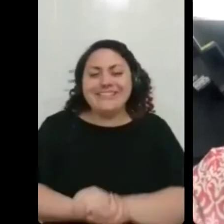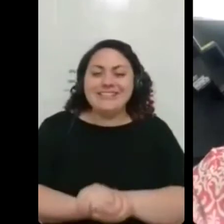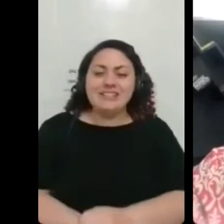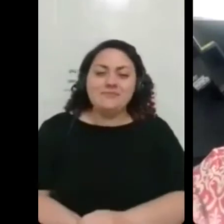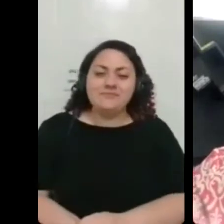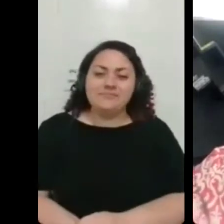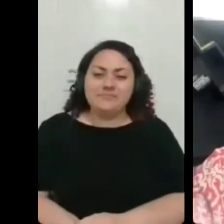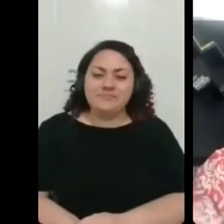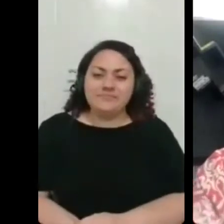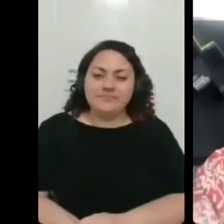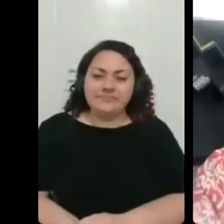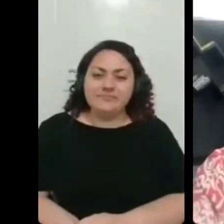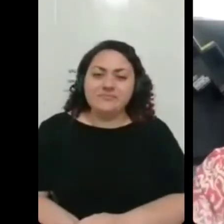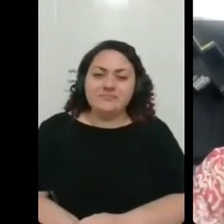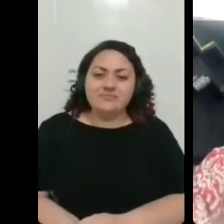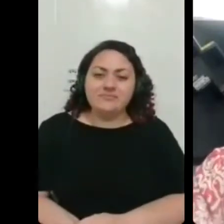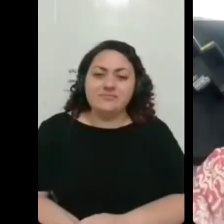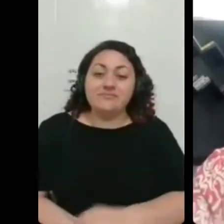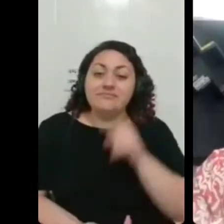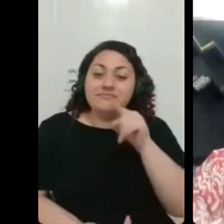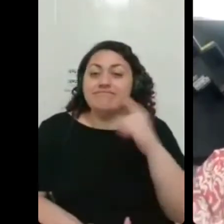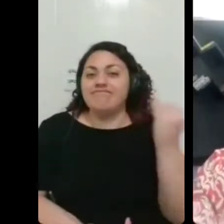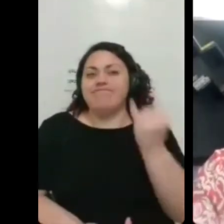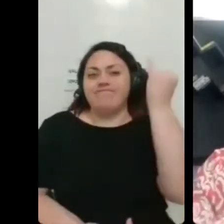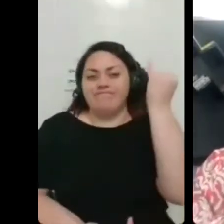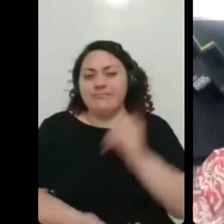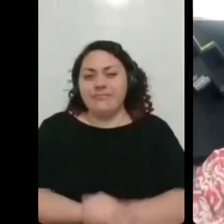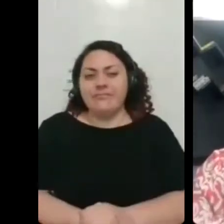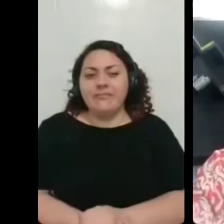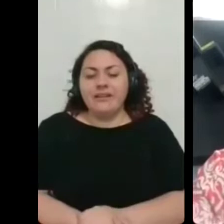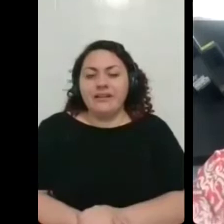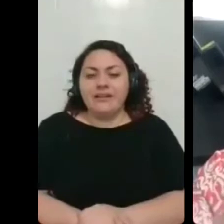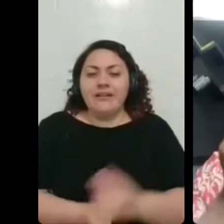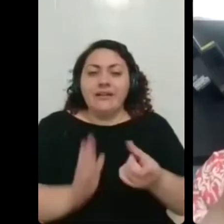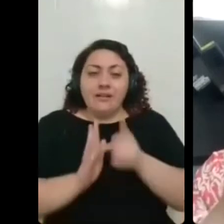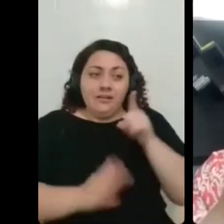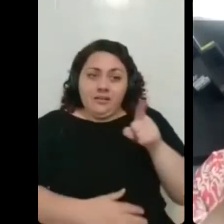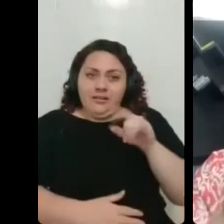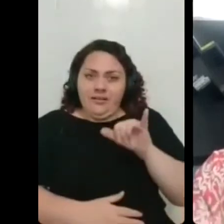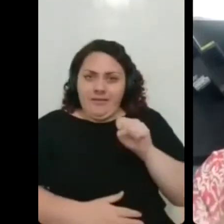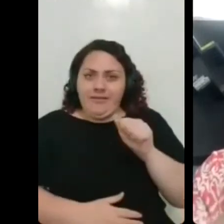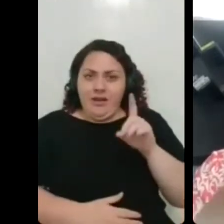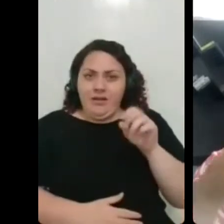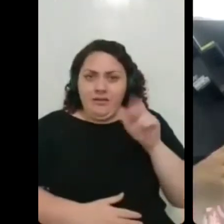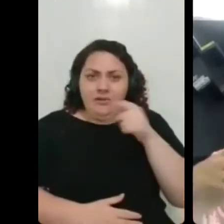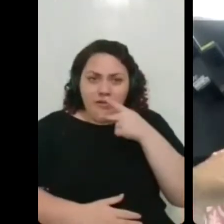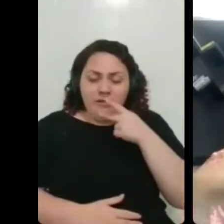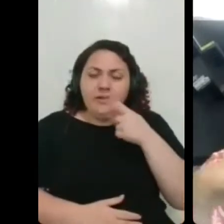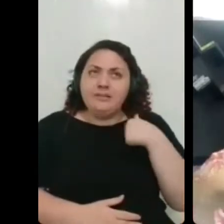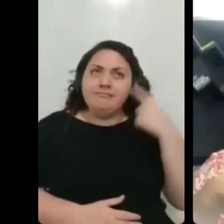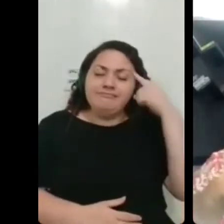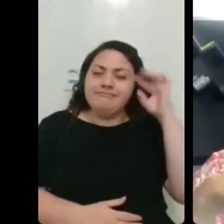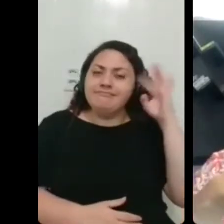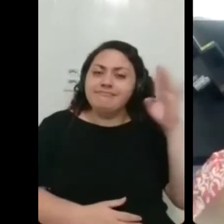mas isso foi importante pra mim assim enquanto tu tava falando isso agora eu tava pensando nas coisas